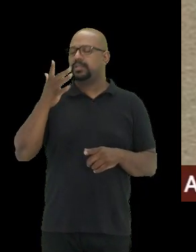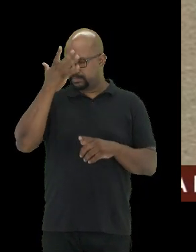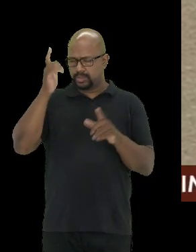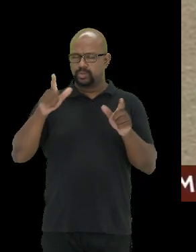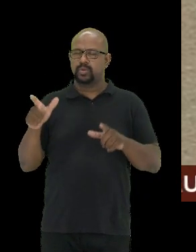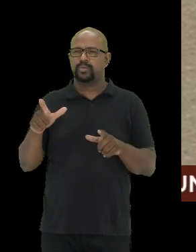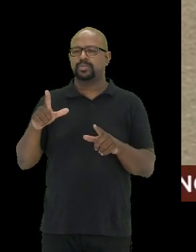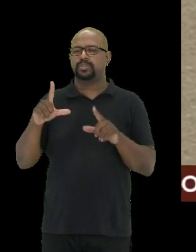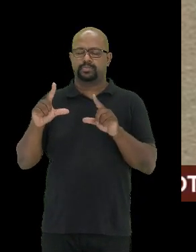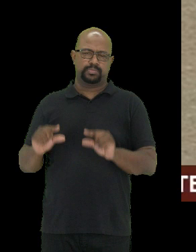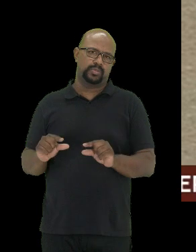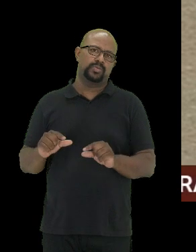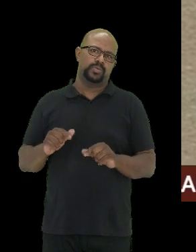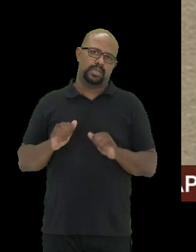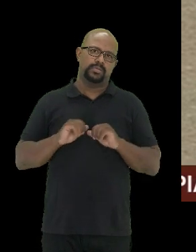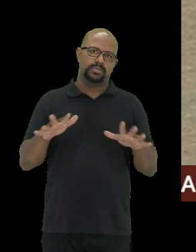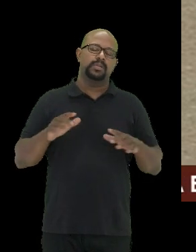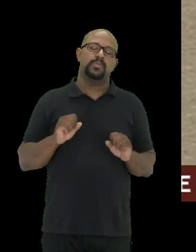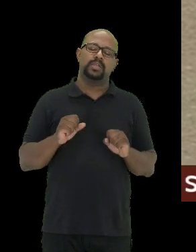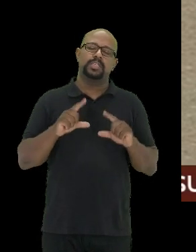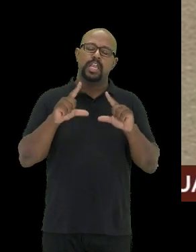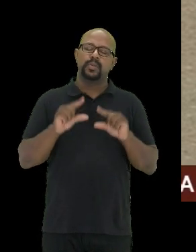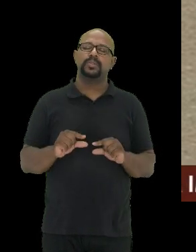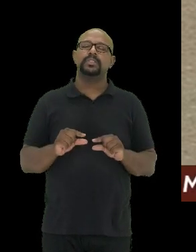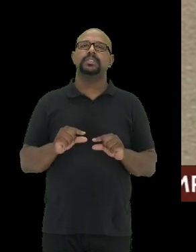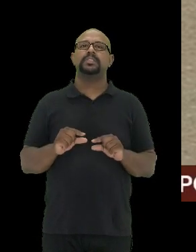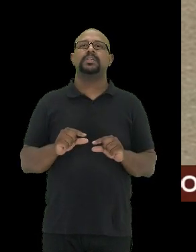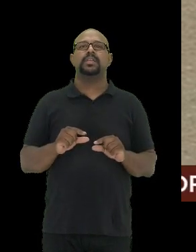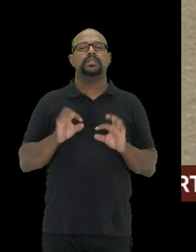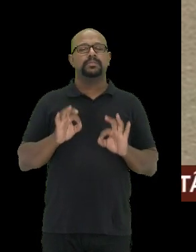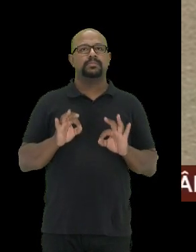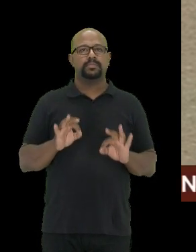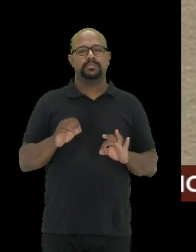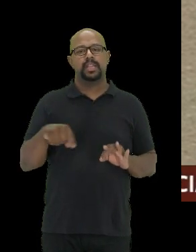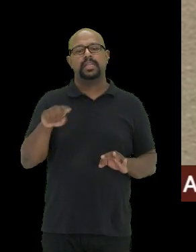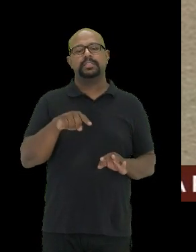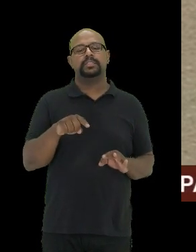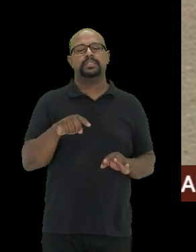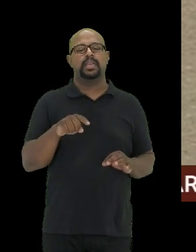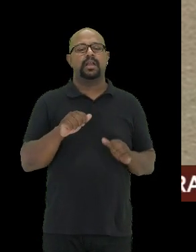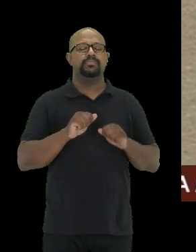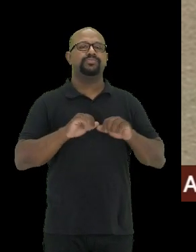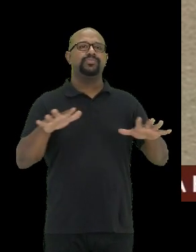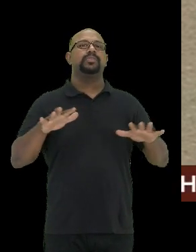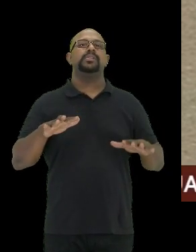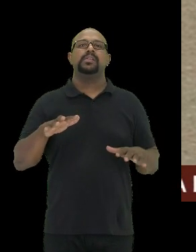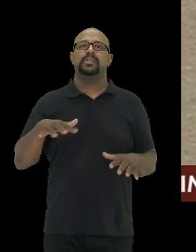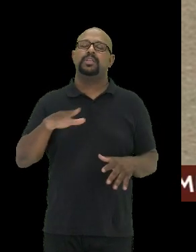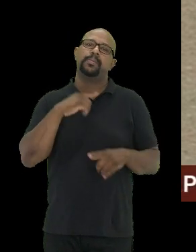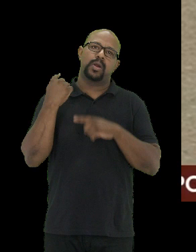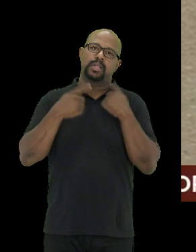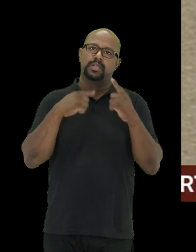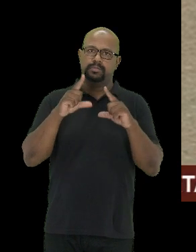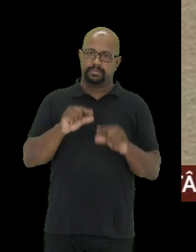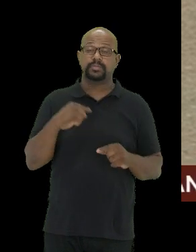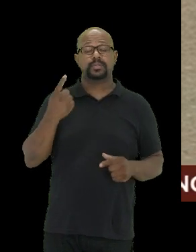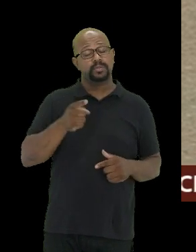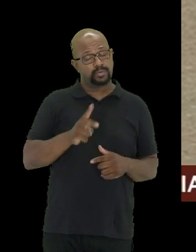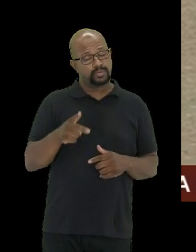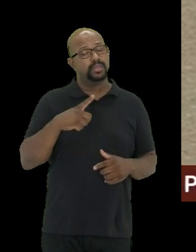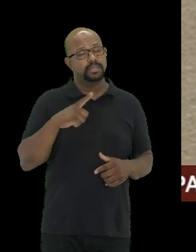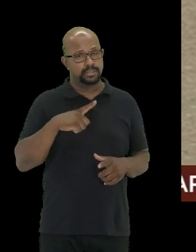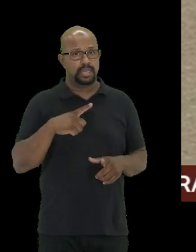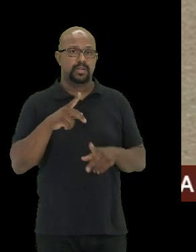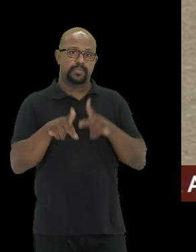vírus, a gente possa reduzir significativamente morbidade e mortalidade. A gente continua tendo